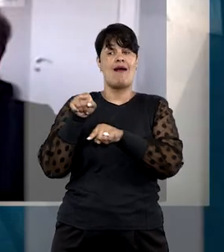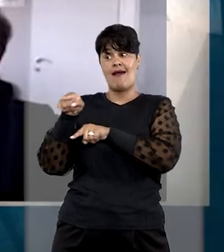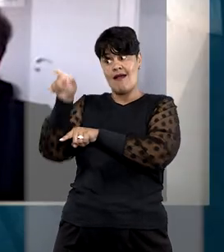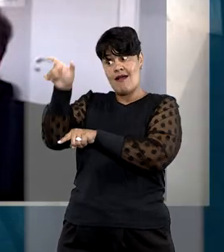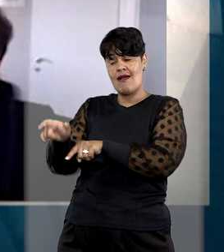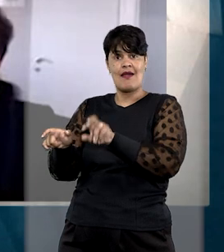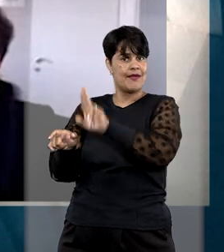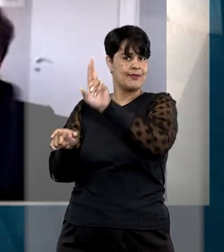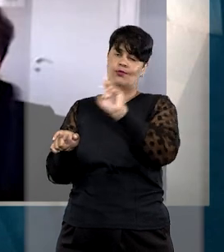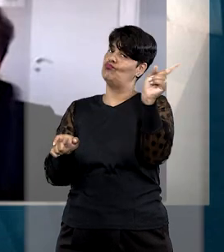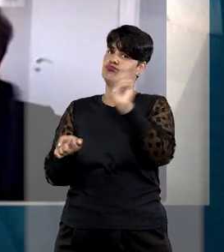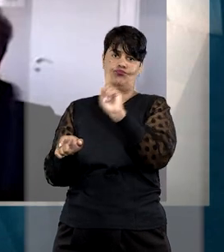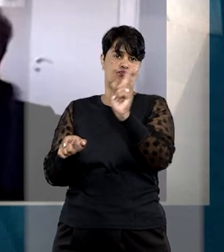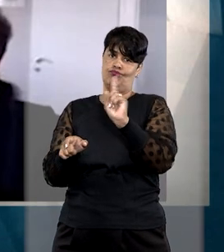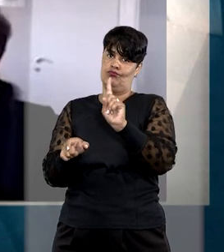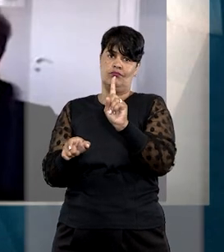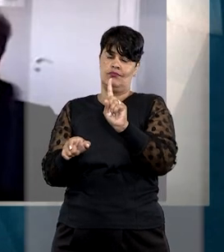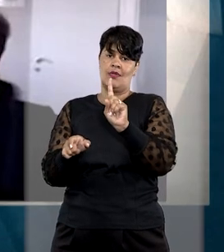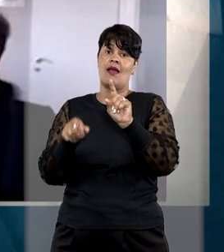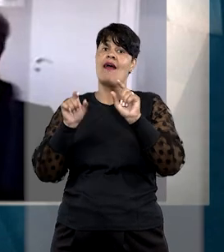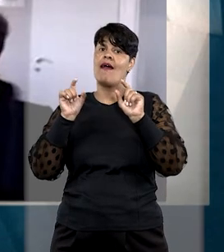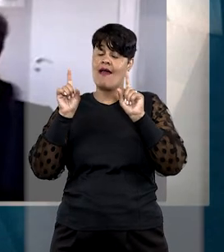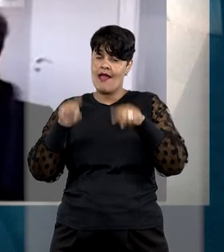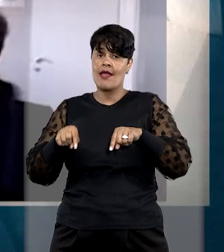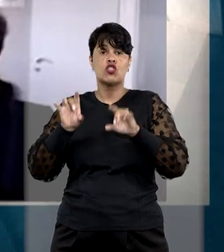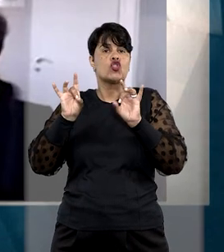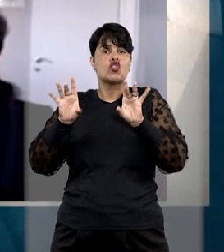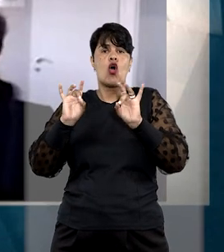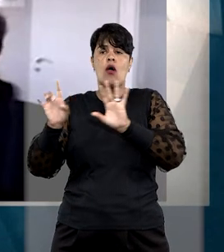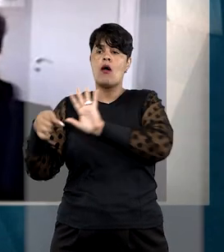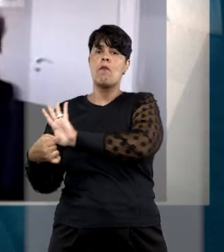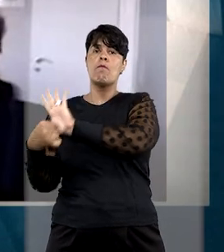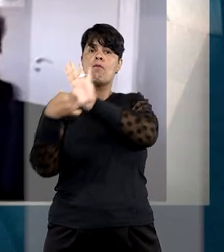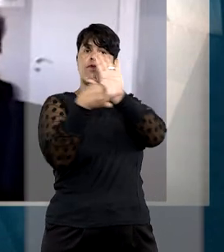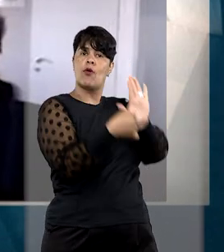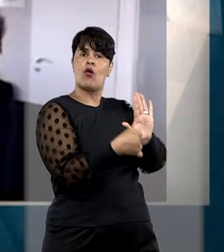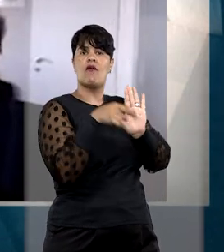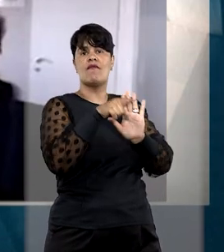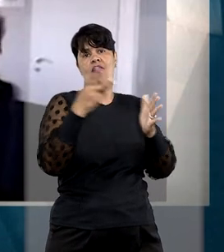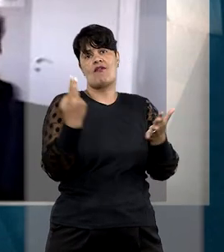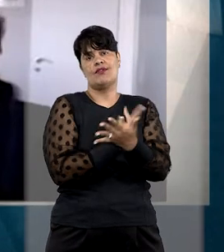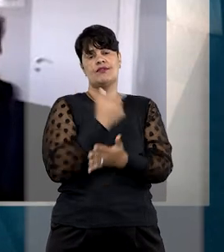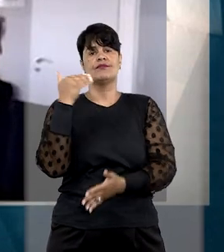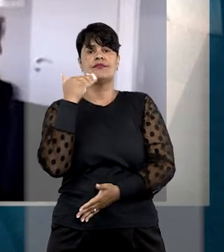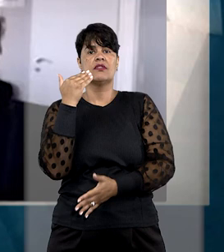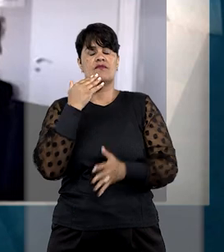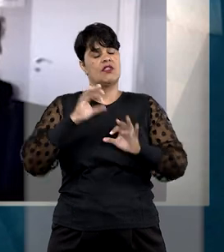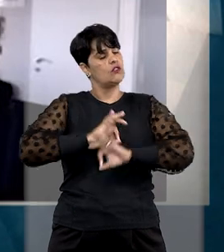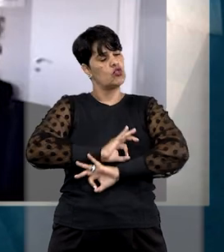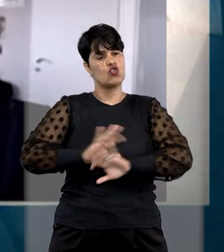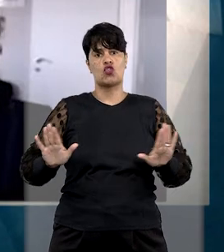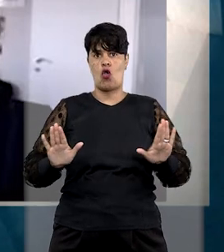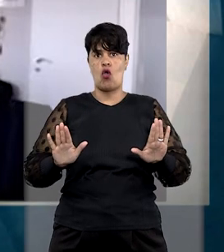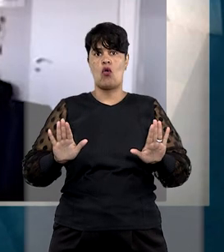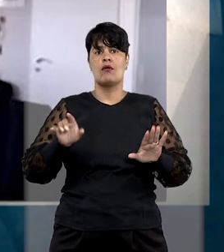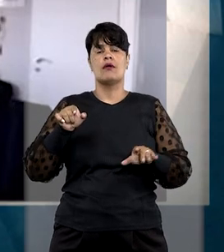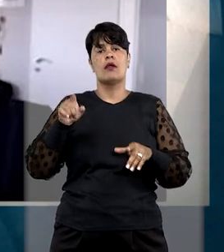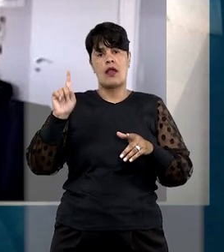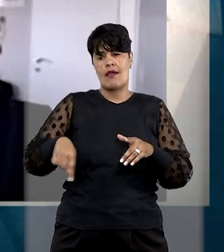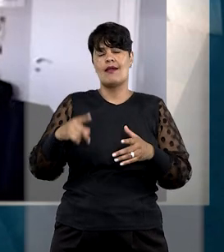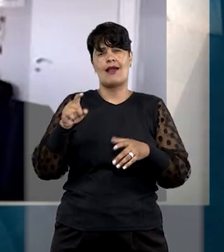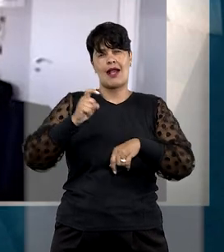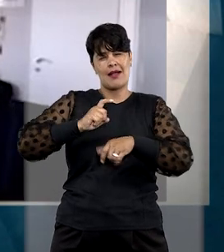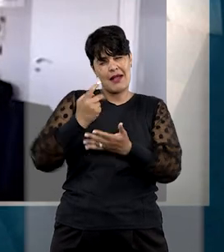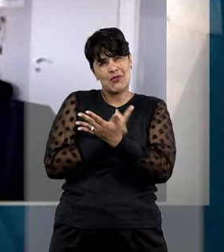ônus de provar o defeito do produto, bastando que demonstre a relação de causa e efeito entre a mercadoria e o